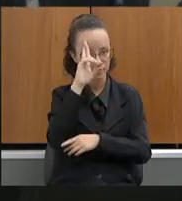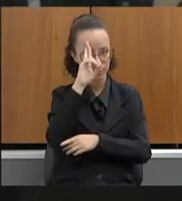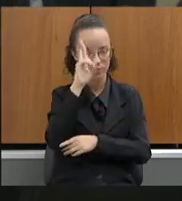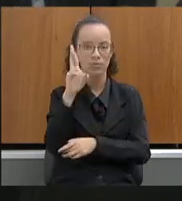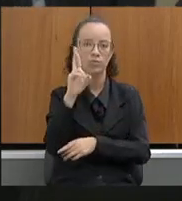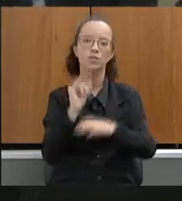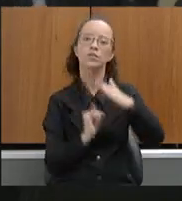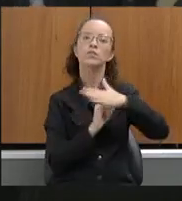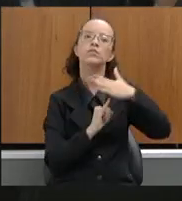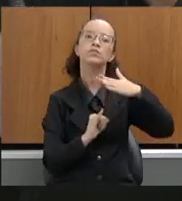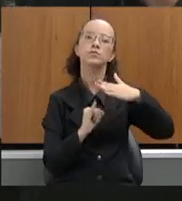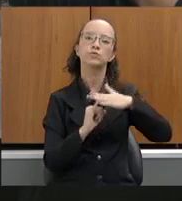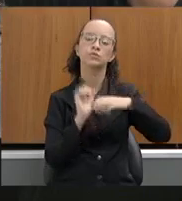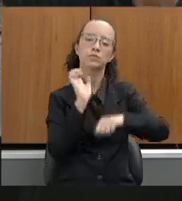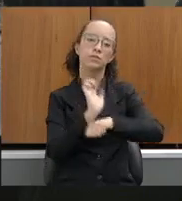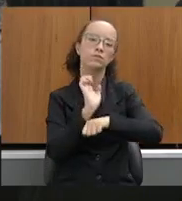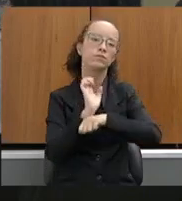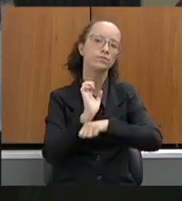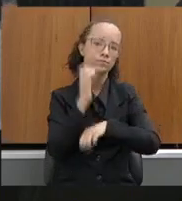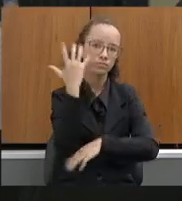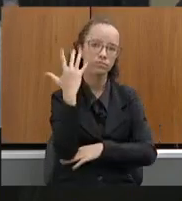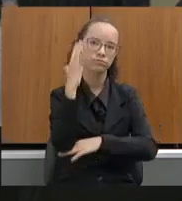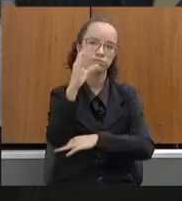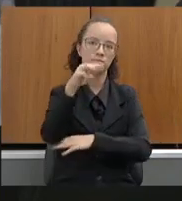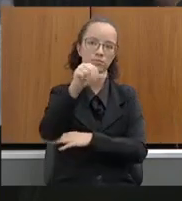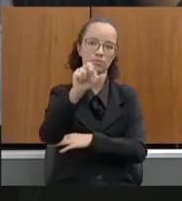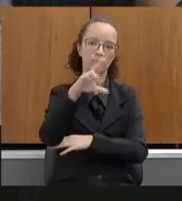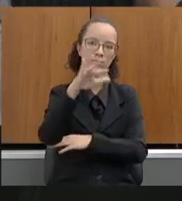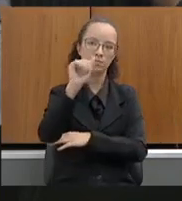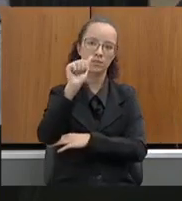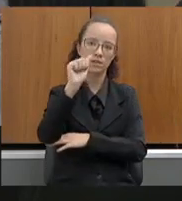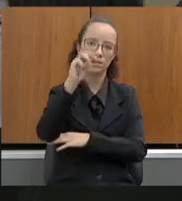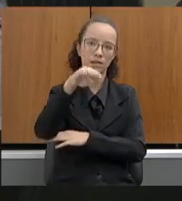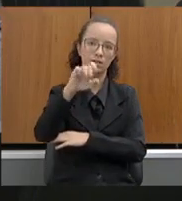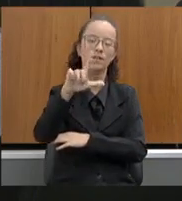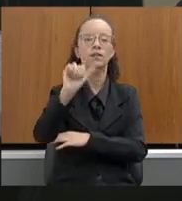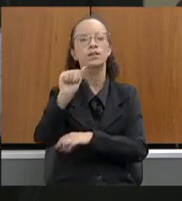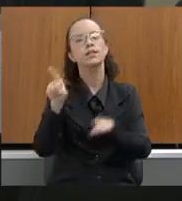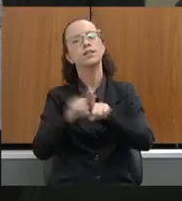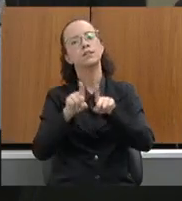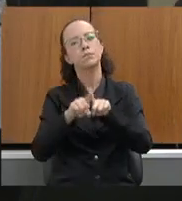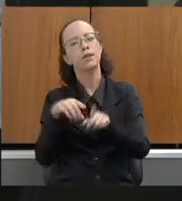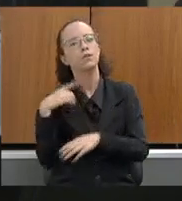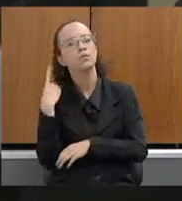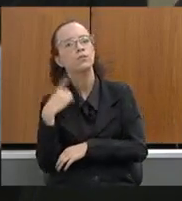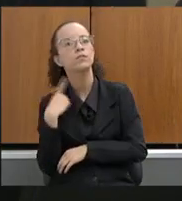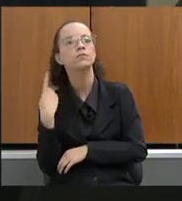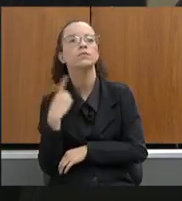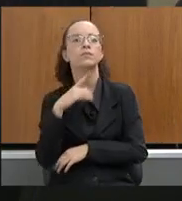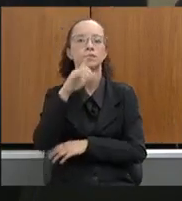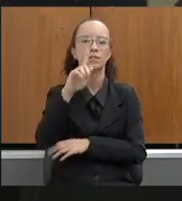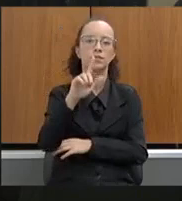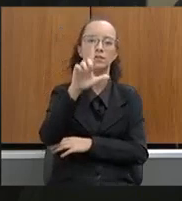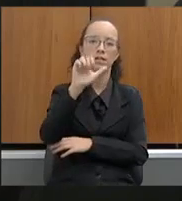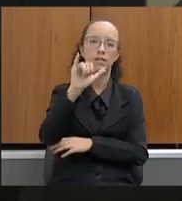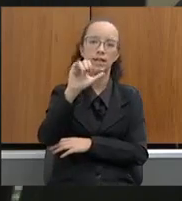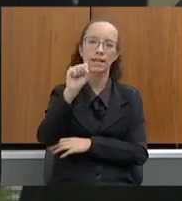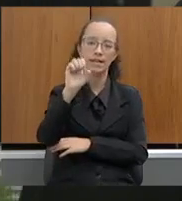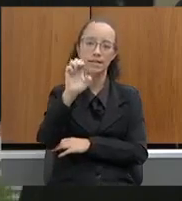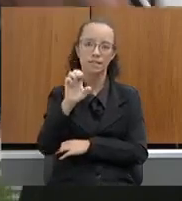Estadual de Florestas, Maria Amélia, e demais dirigentes, junto com a deputada Grace Elias, em 15 de novembro de